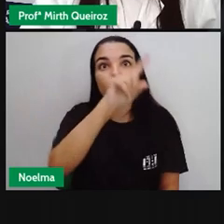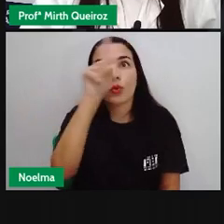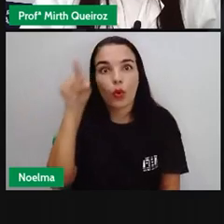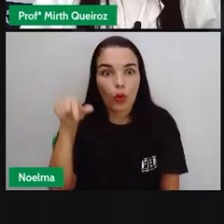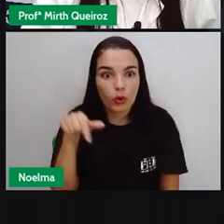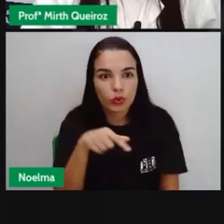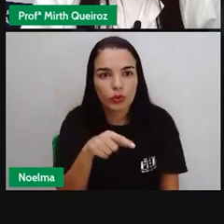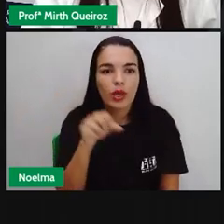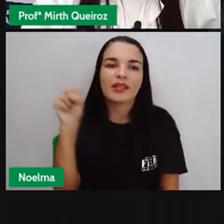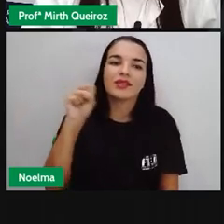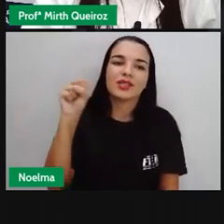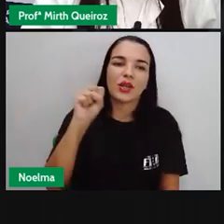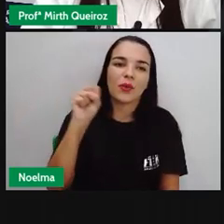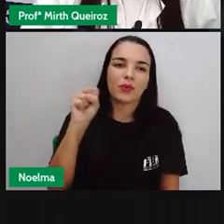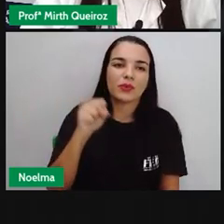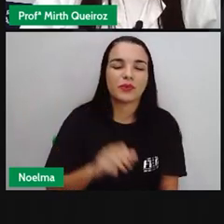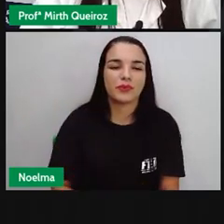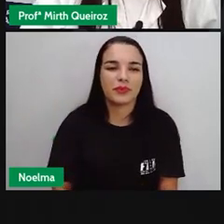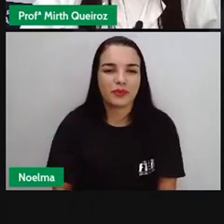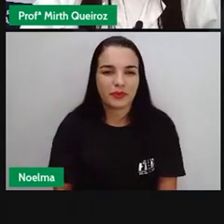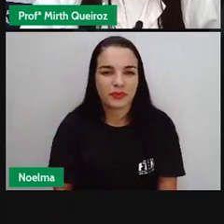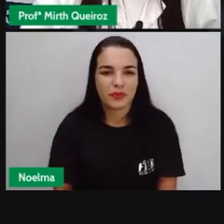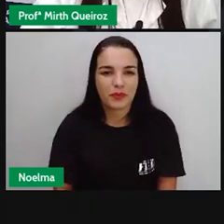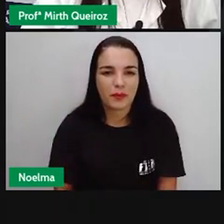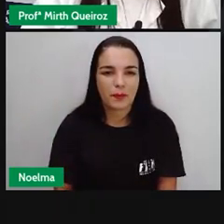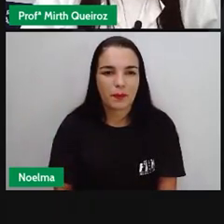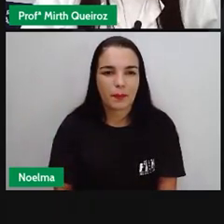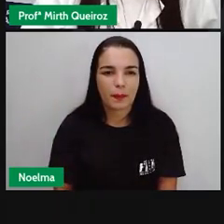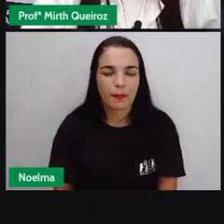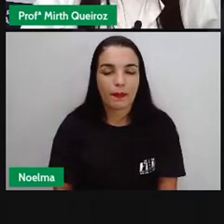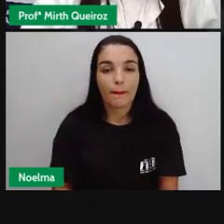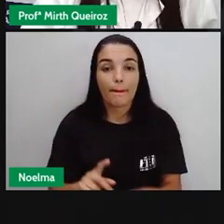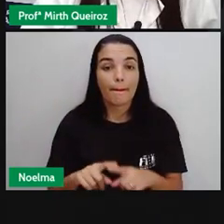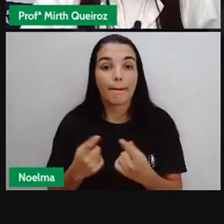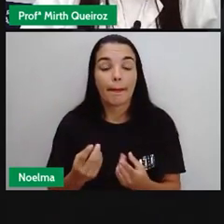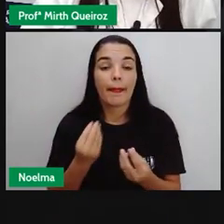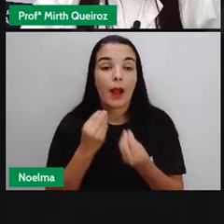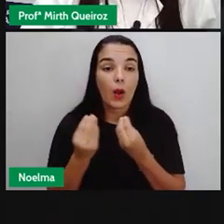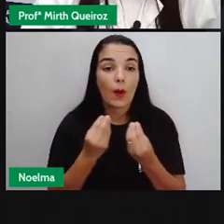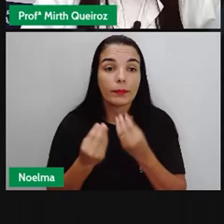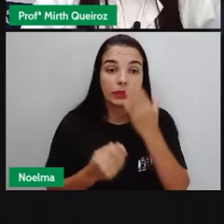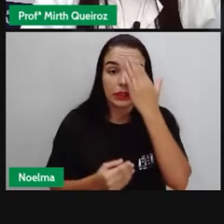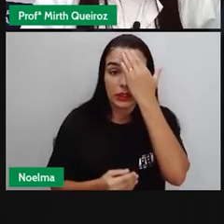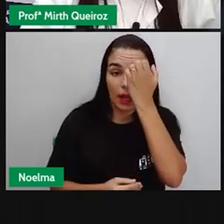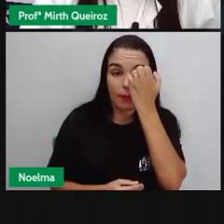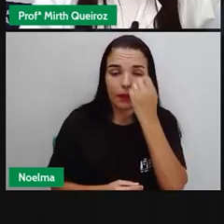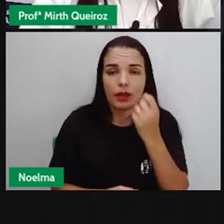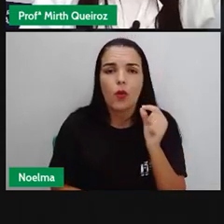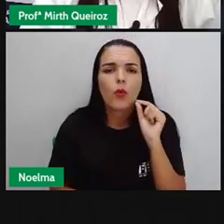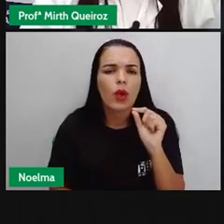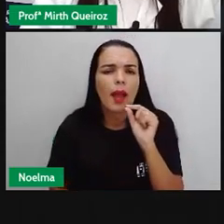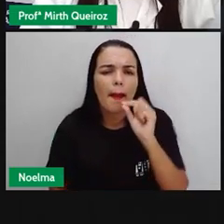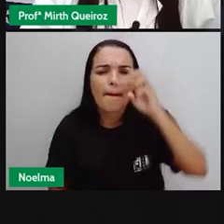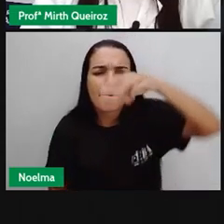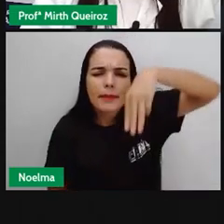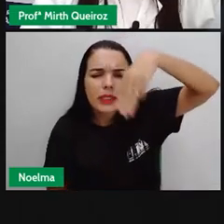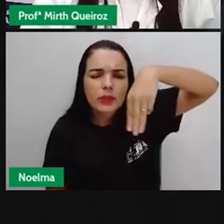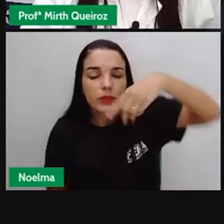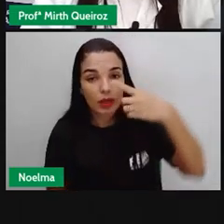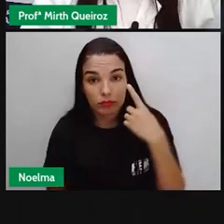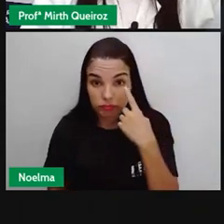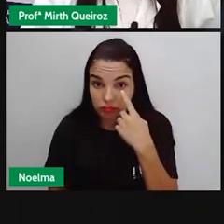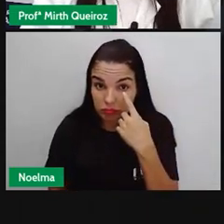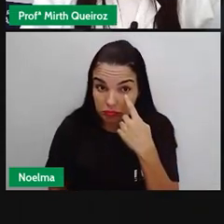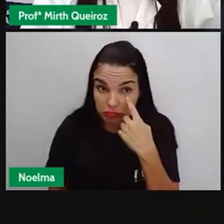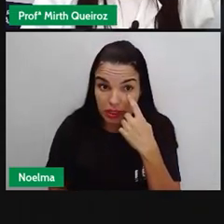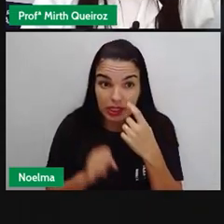Como é que a gente vai Faz pra gente saber Os minutos Pro Aqui no CIEGES Só